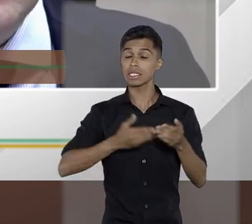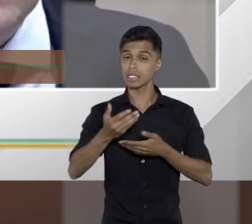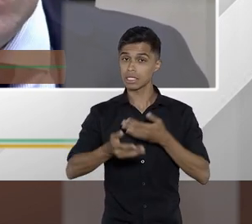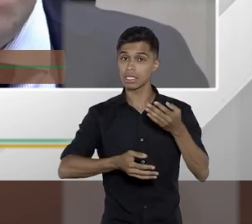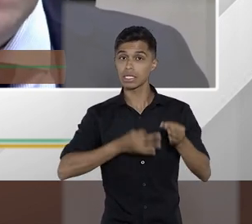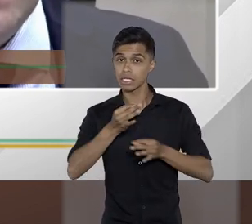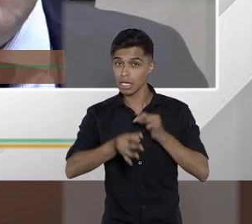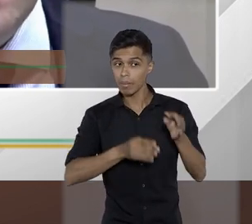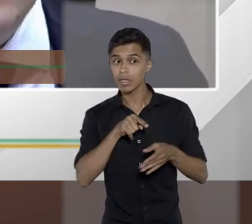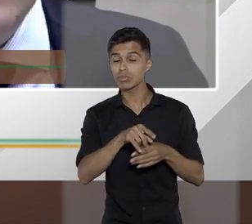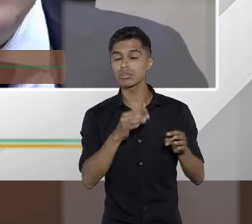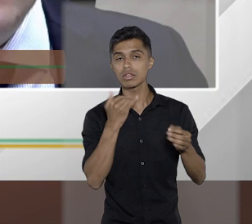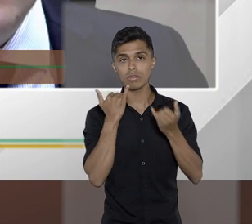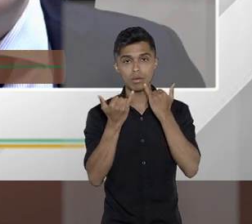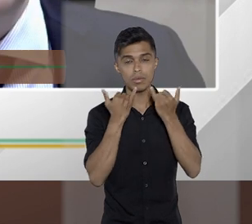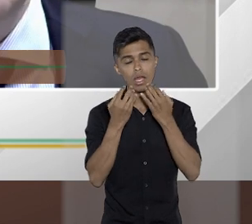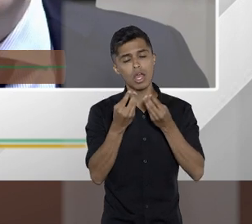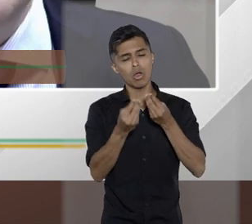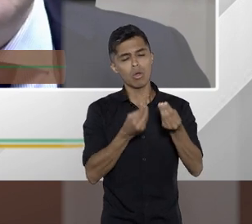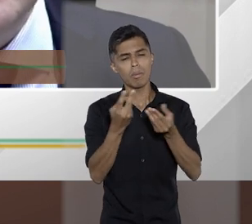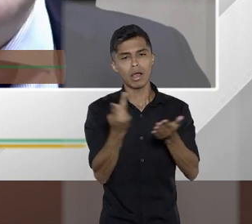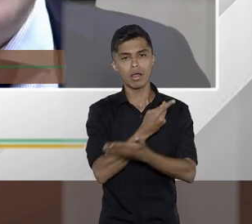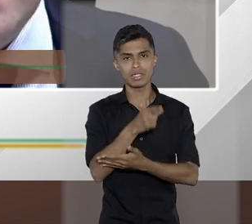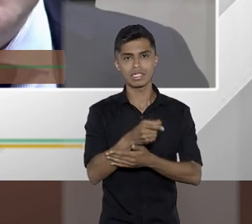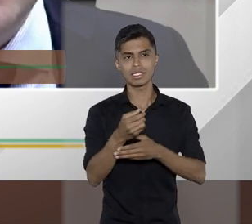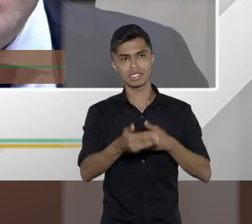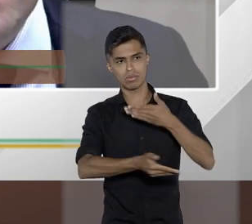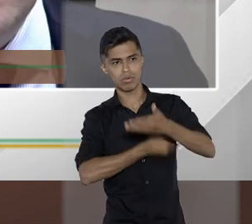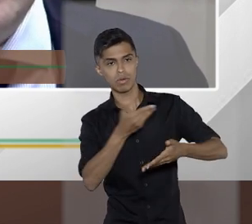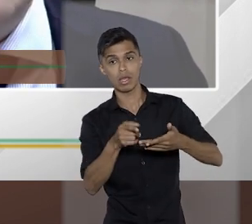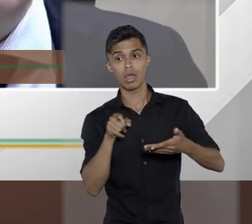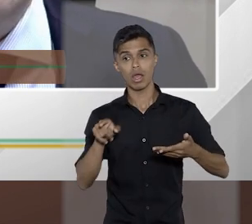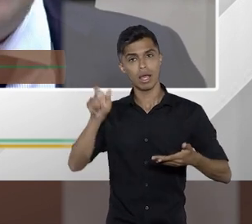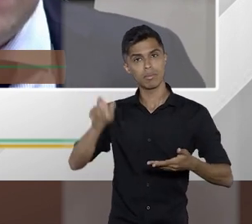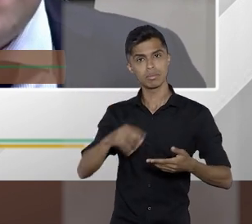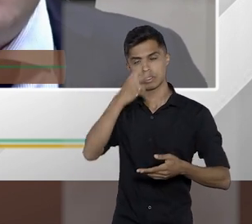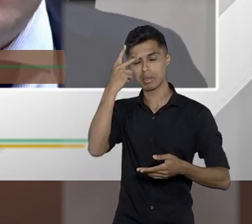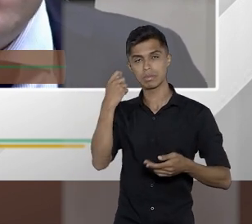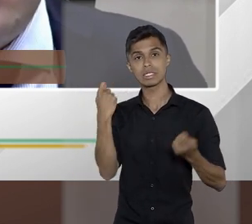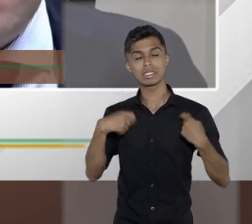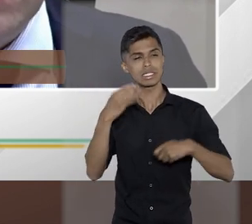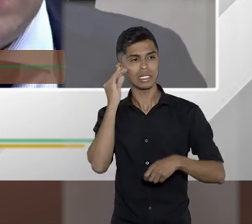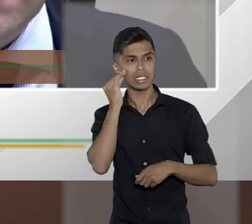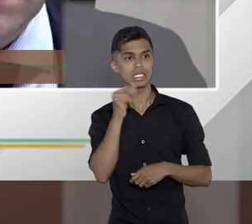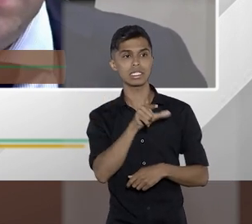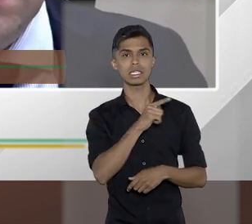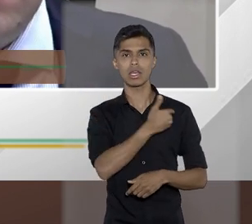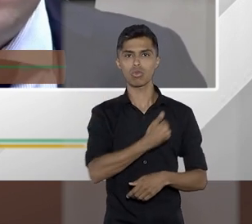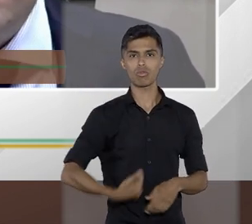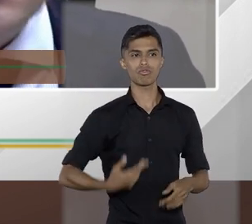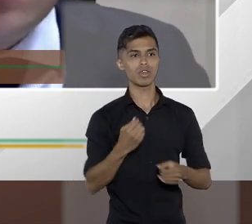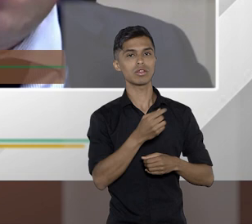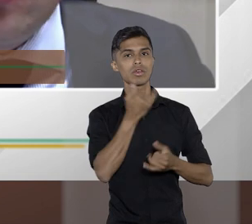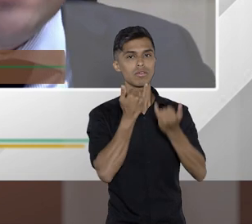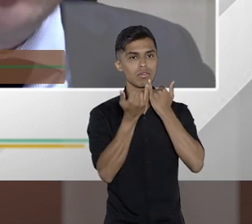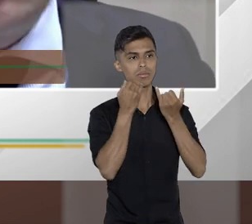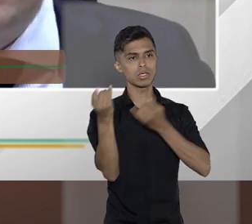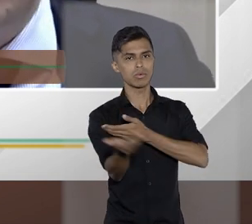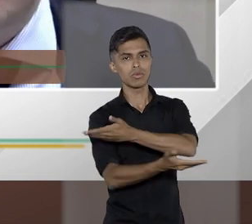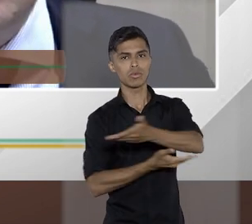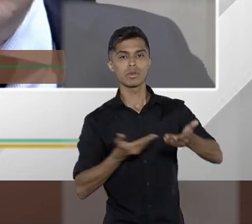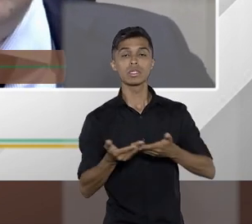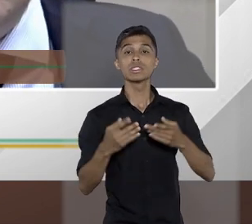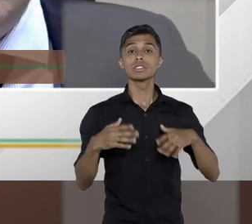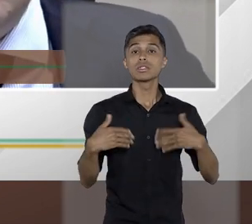Como é feito esse compartilhamento e o contribuinte tem que ter ciência que há um compartilhamento de informações. Então tem que existir uma